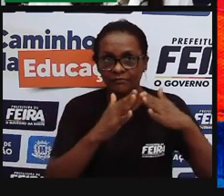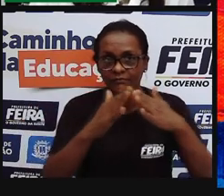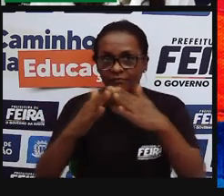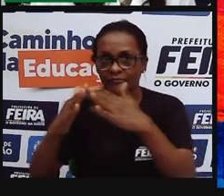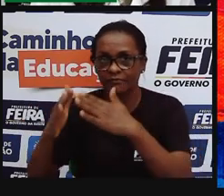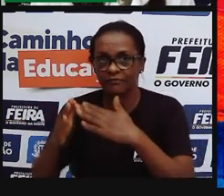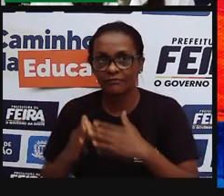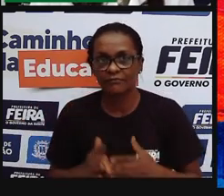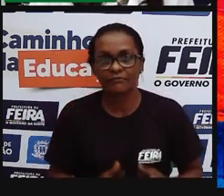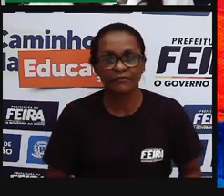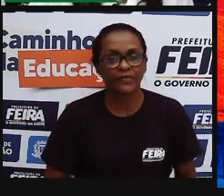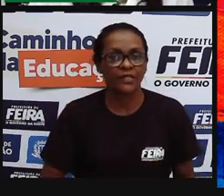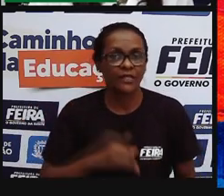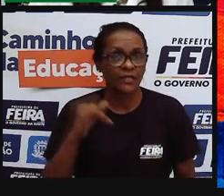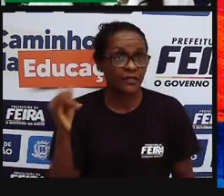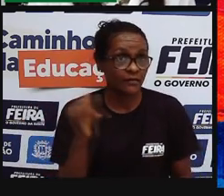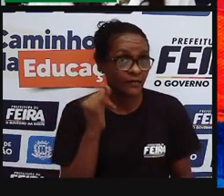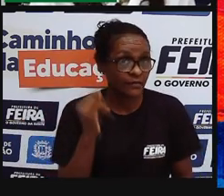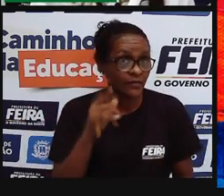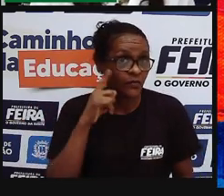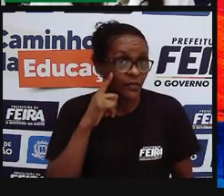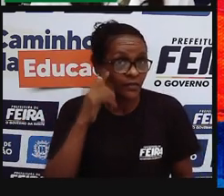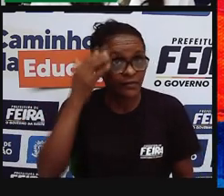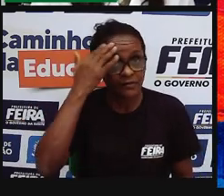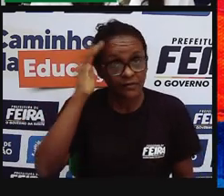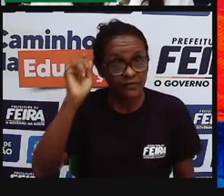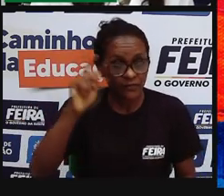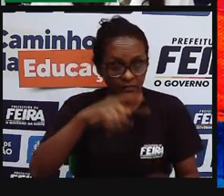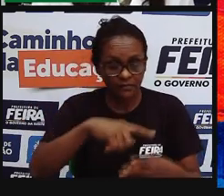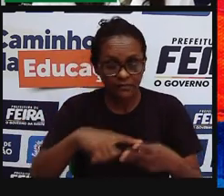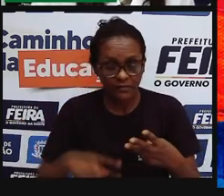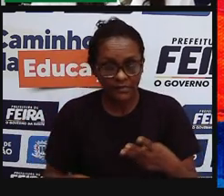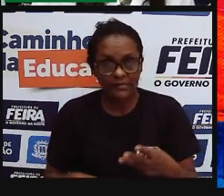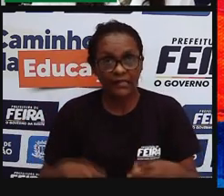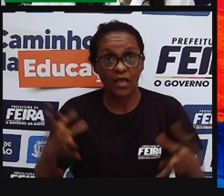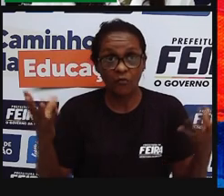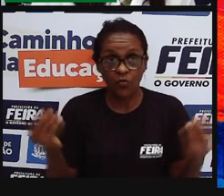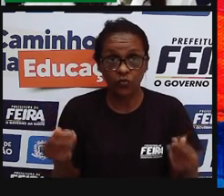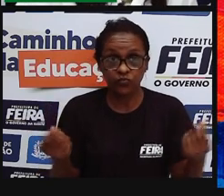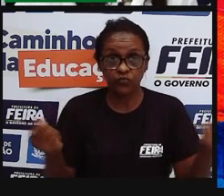tempo, tenha essa riqueza nesses biomas, eles sofrem grandes ameaças.